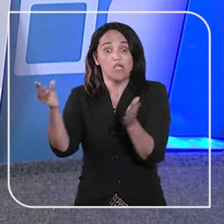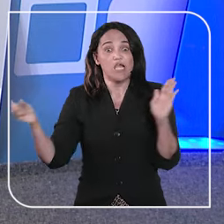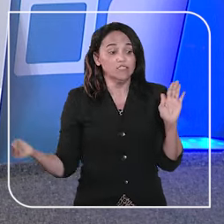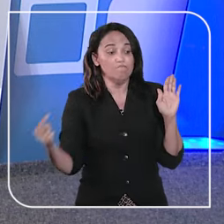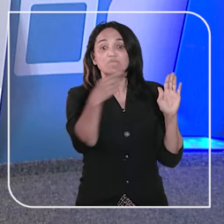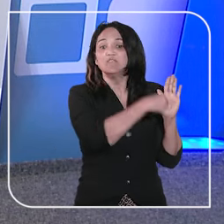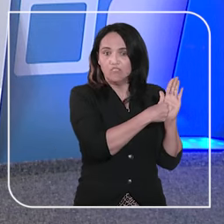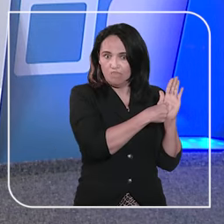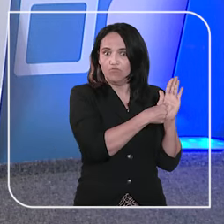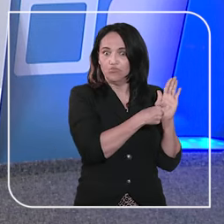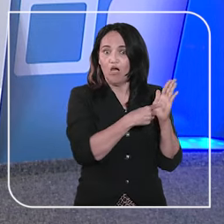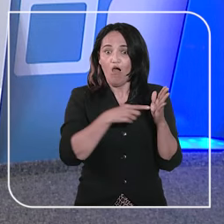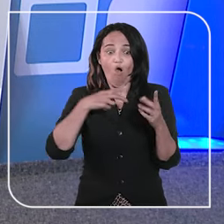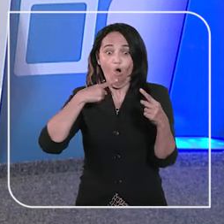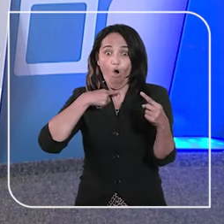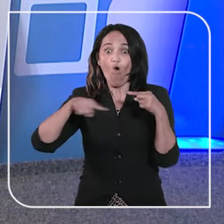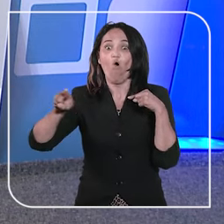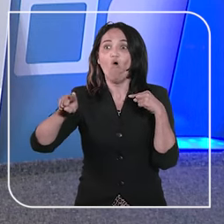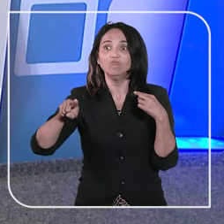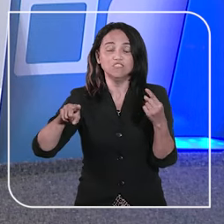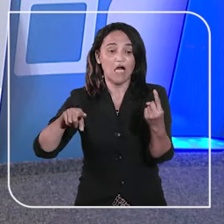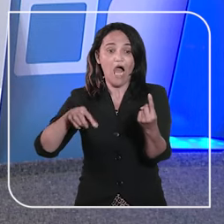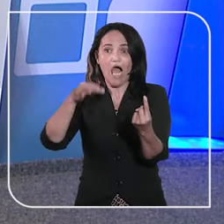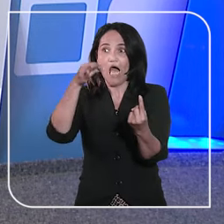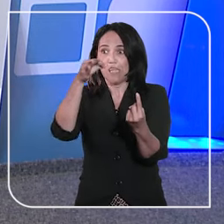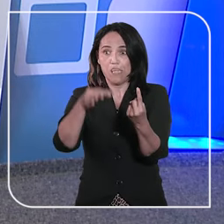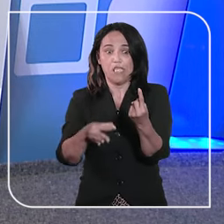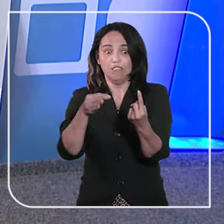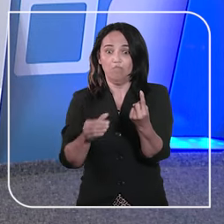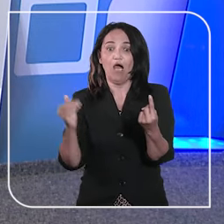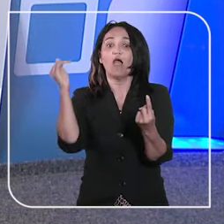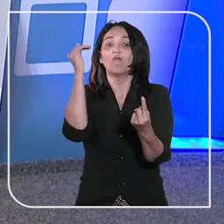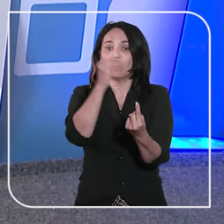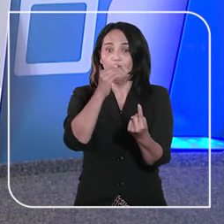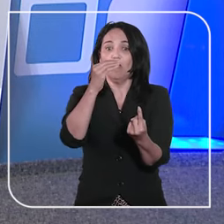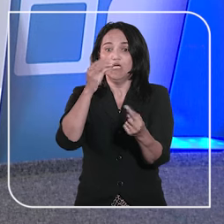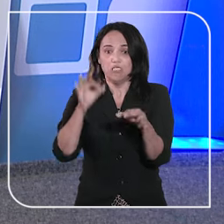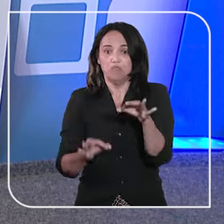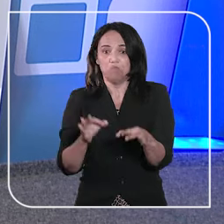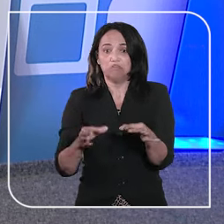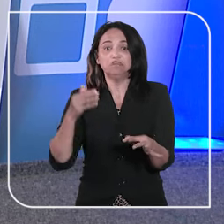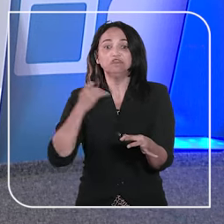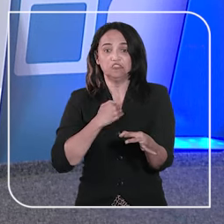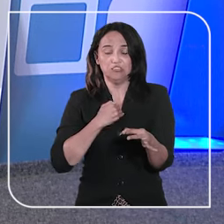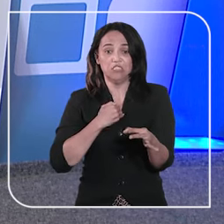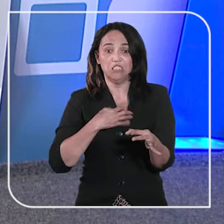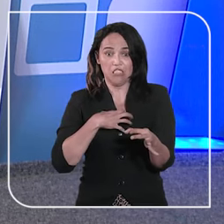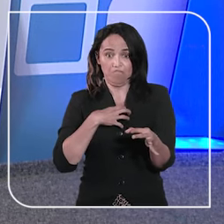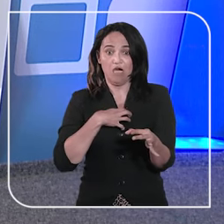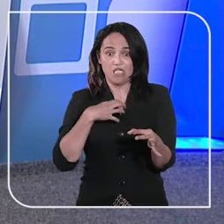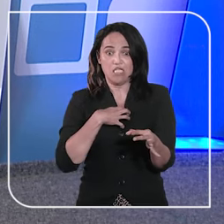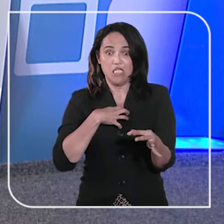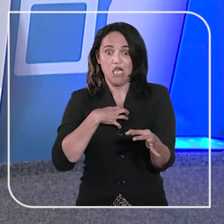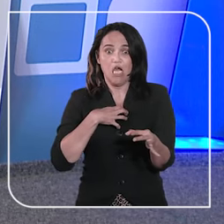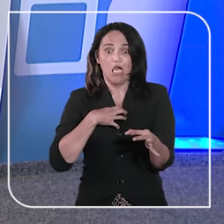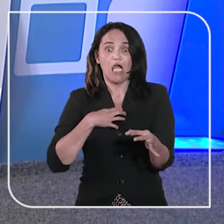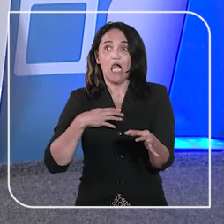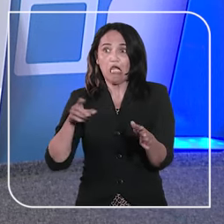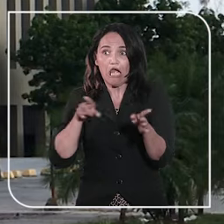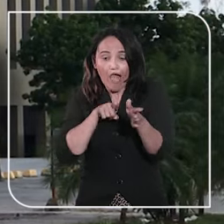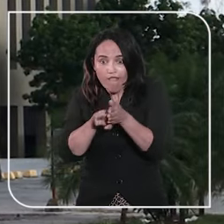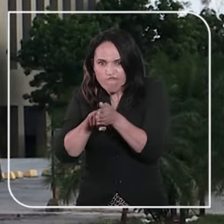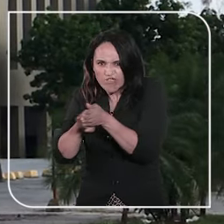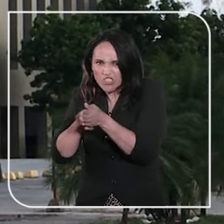recebida denúncia contra a desembargadora do Tribunal de Justiça da Bahia e mais dois acusados na Operação Faroeste.